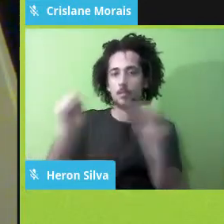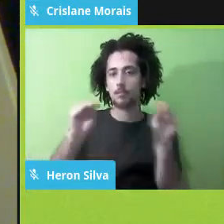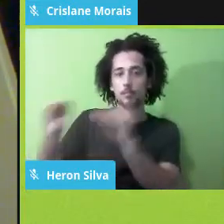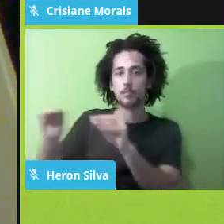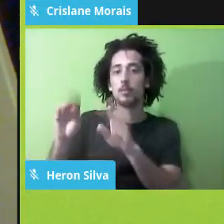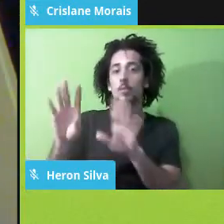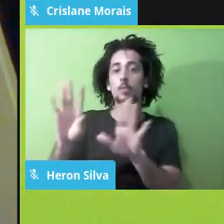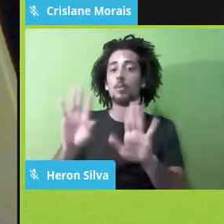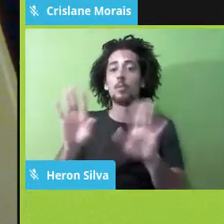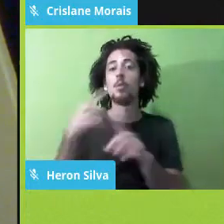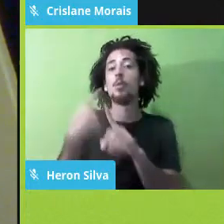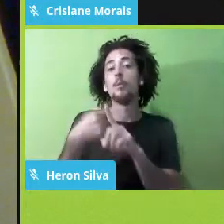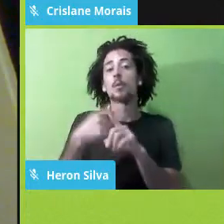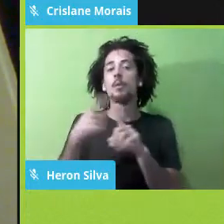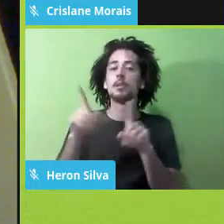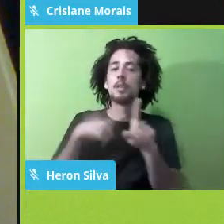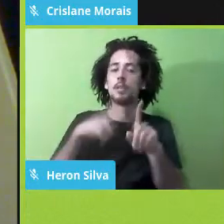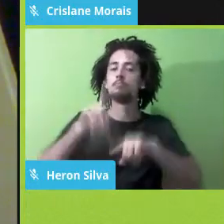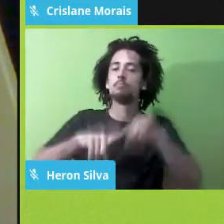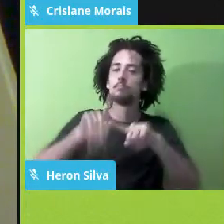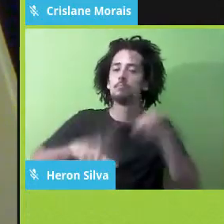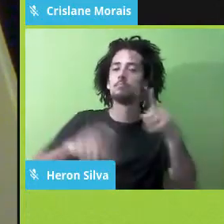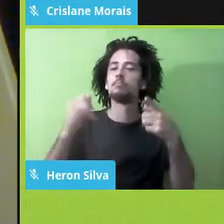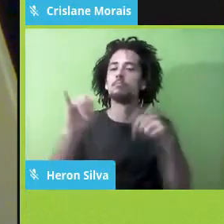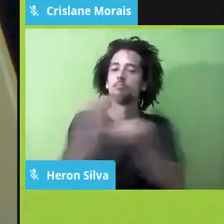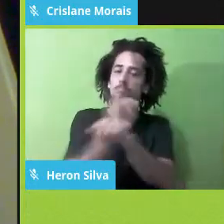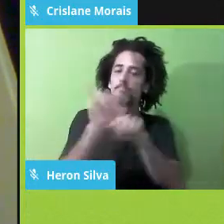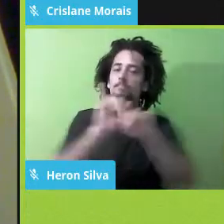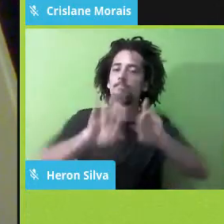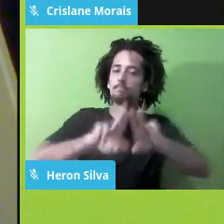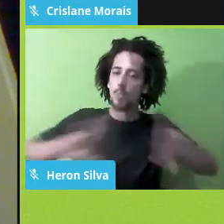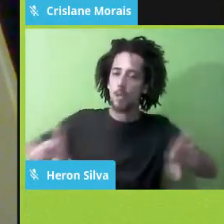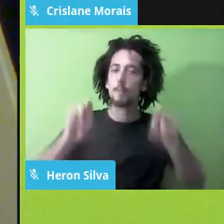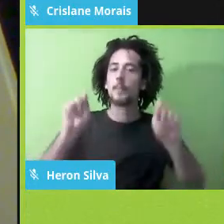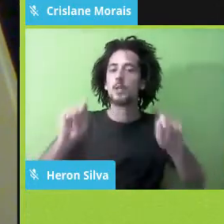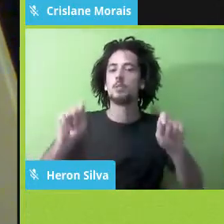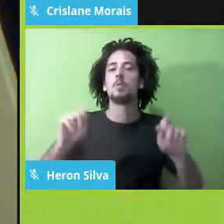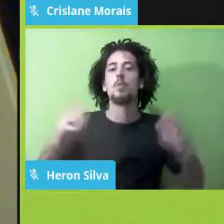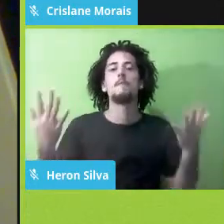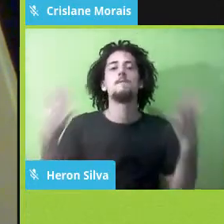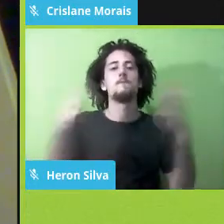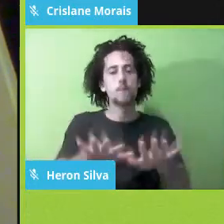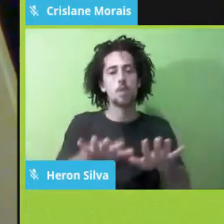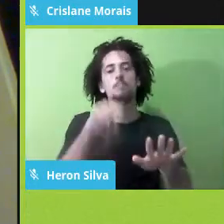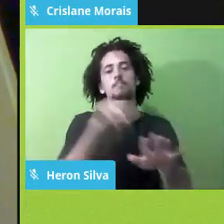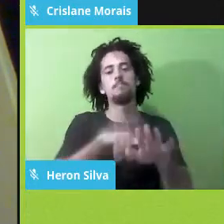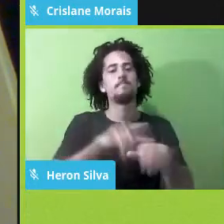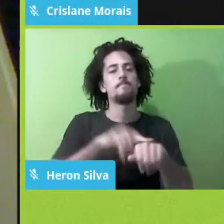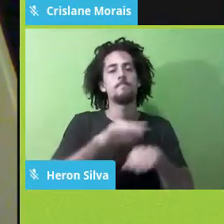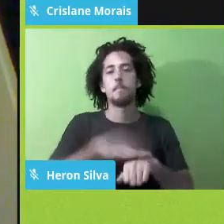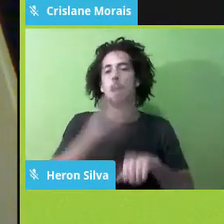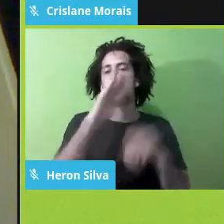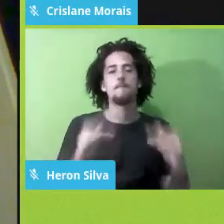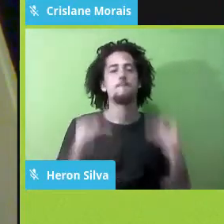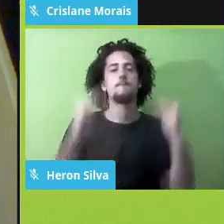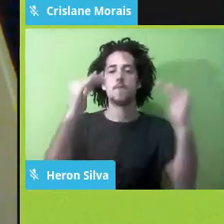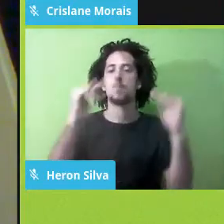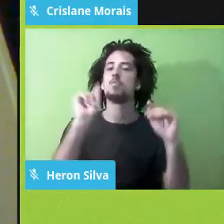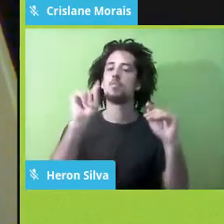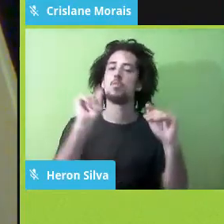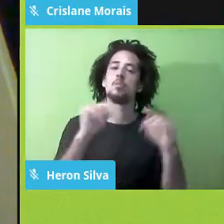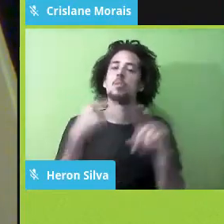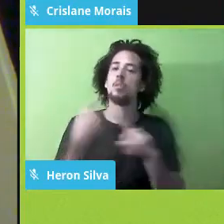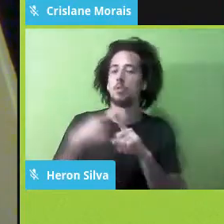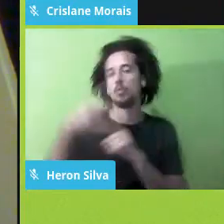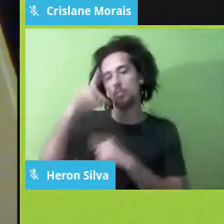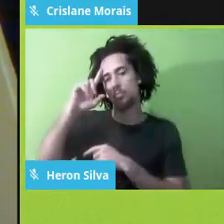que garantam a máxima inclusão. E essa é uma decisão do Supremo que merece ser lida, né? Que